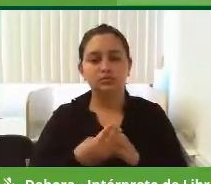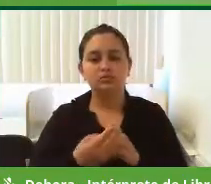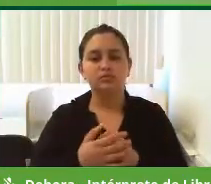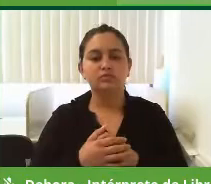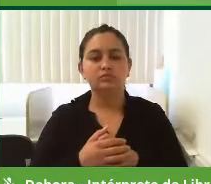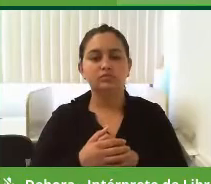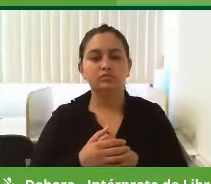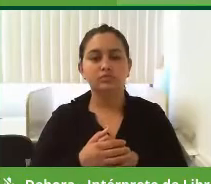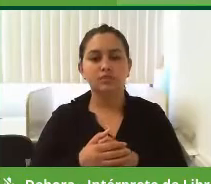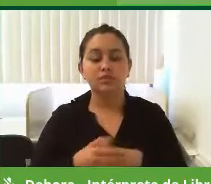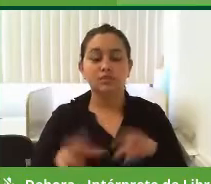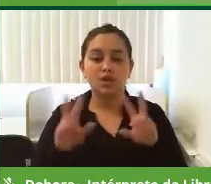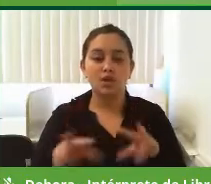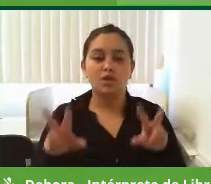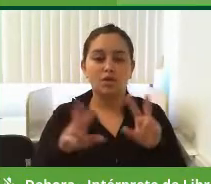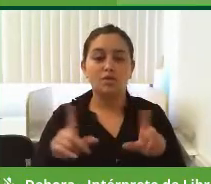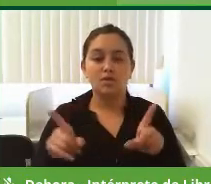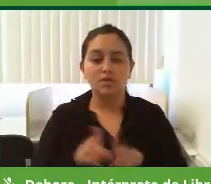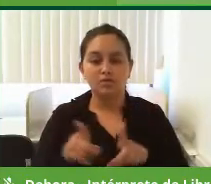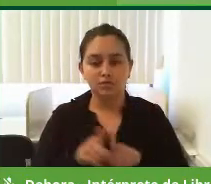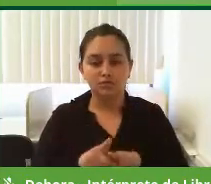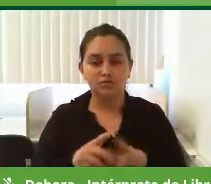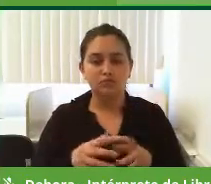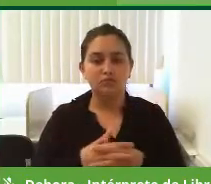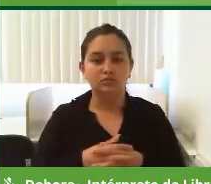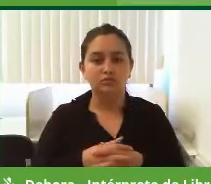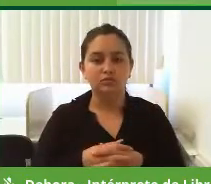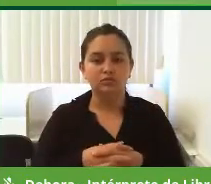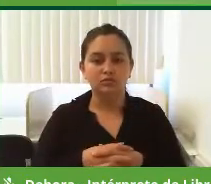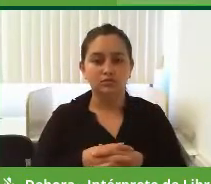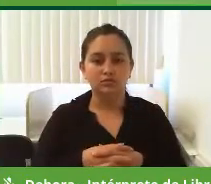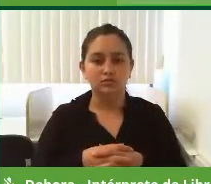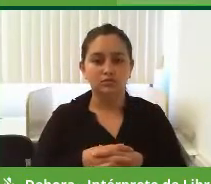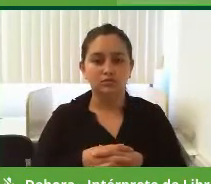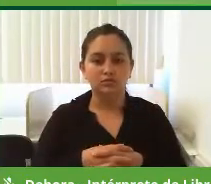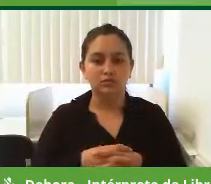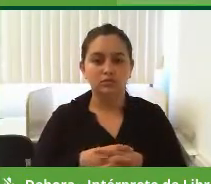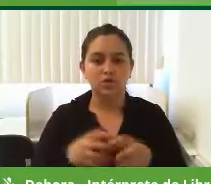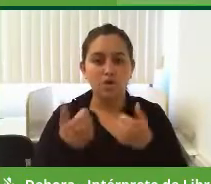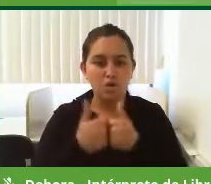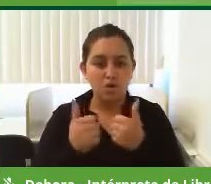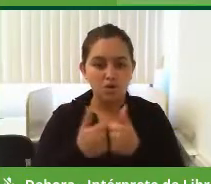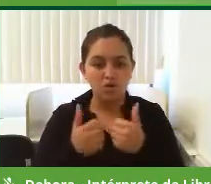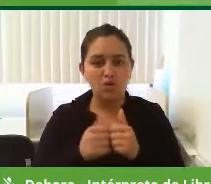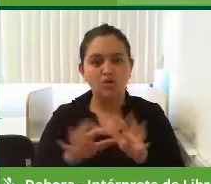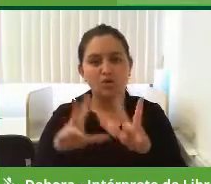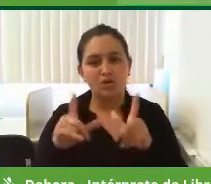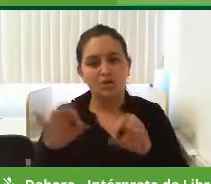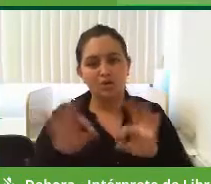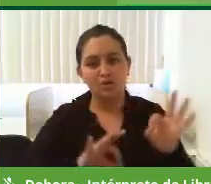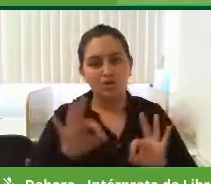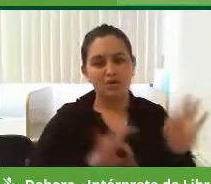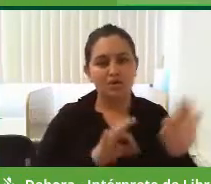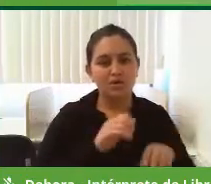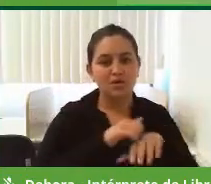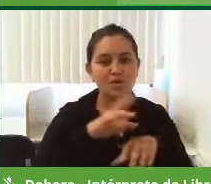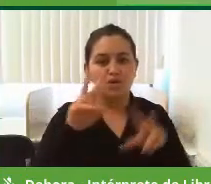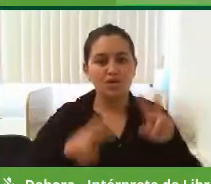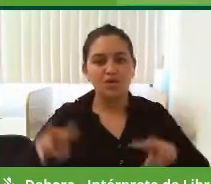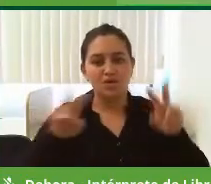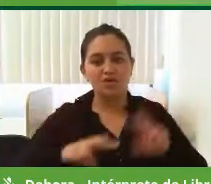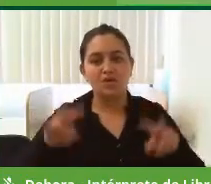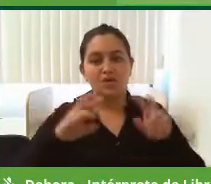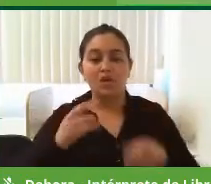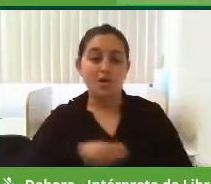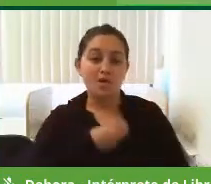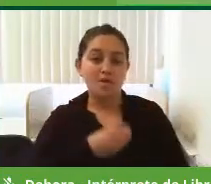outra questão que avaliando também é onde passa o ônibus teria que ser tudo pavimentado. Porque nós vemos que dá qualidade de vida